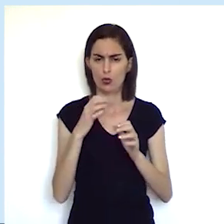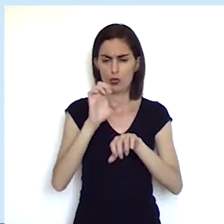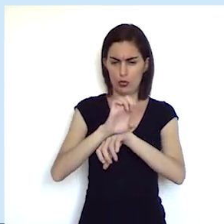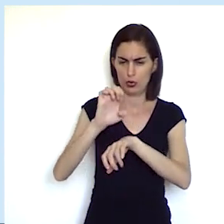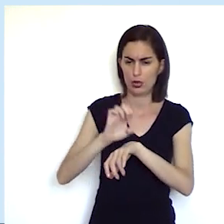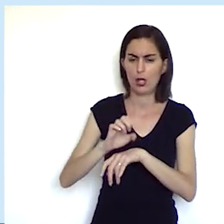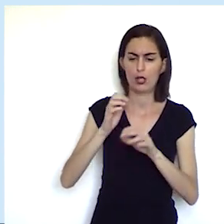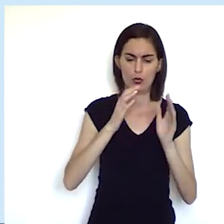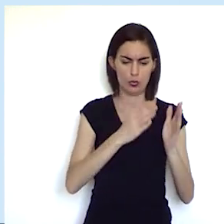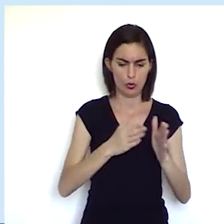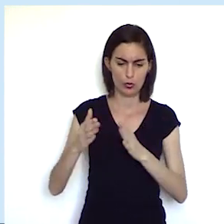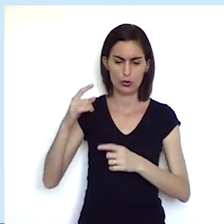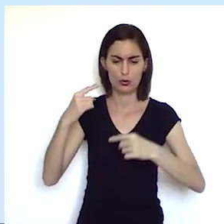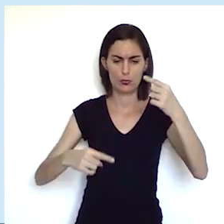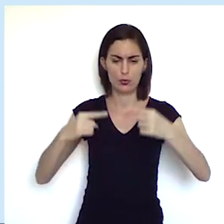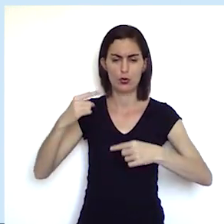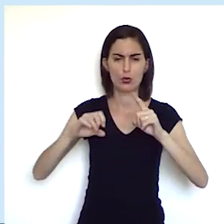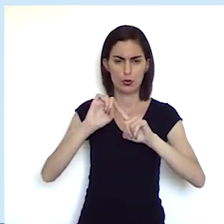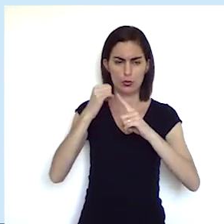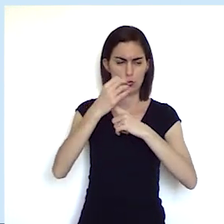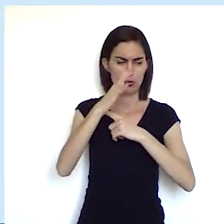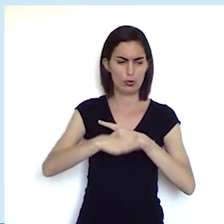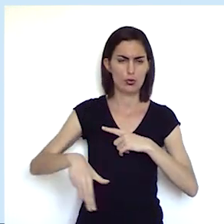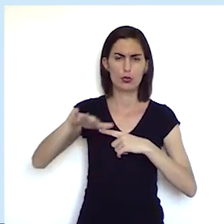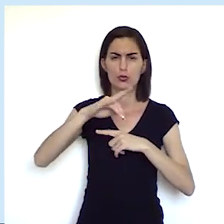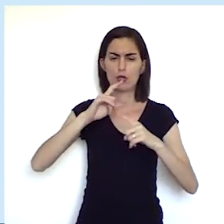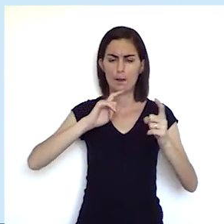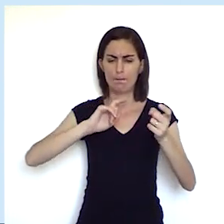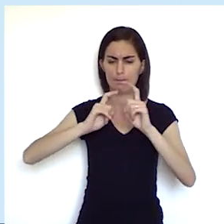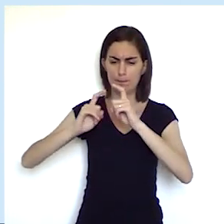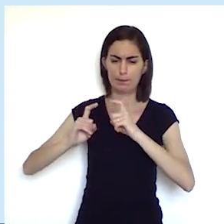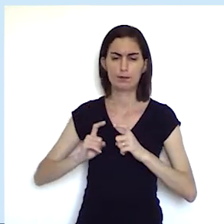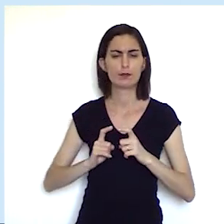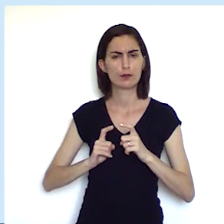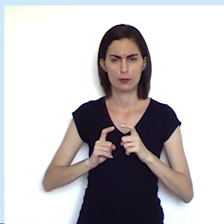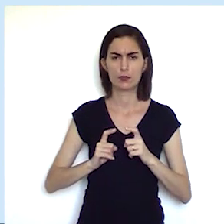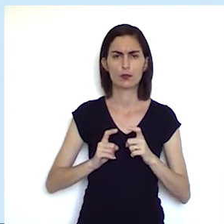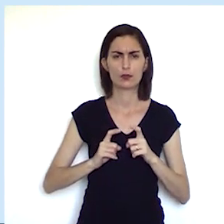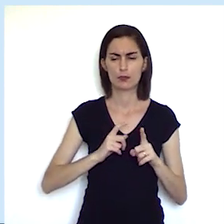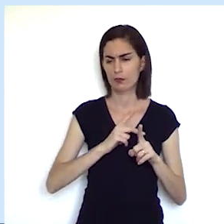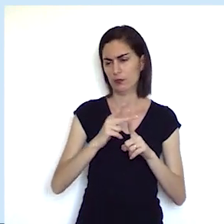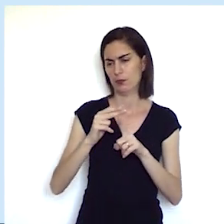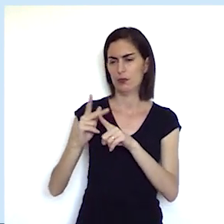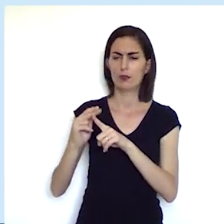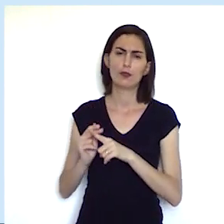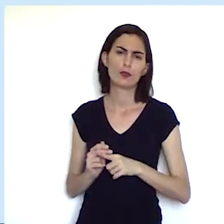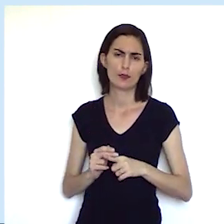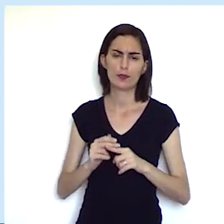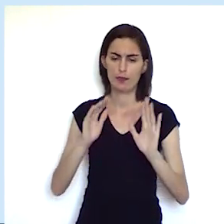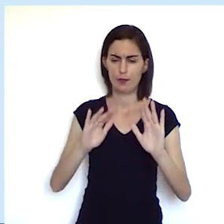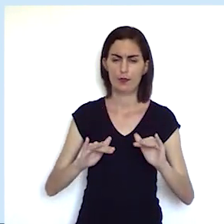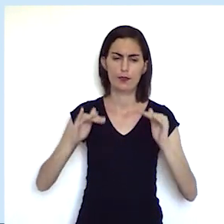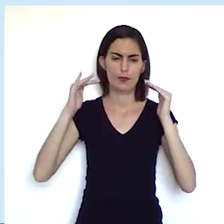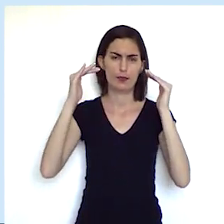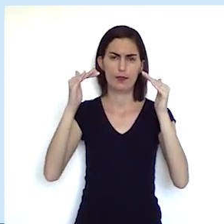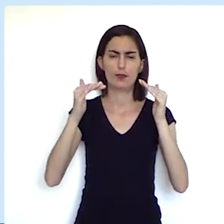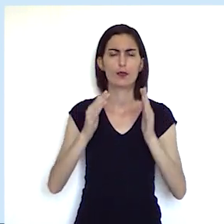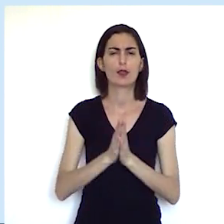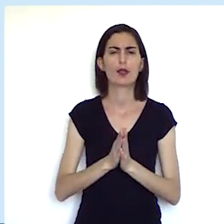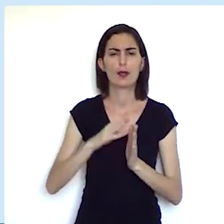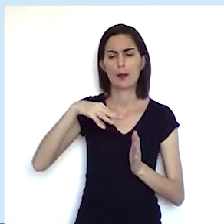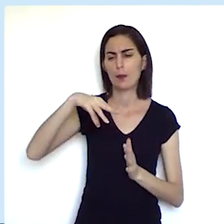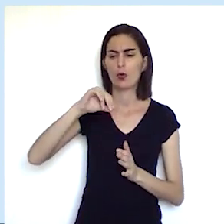a organização política das sociedades já discutiam a superação do absolutismo e das